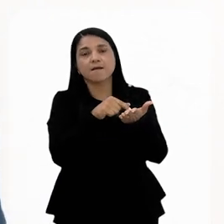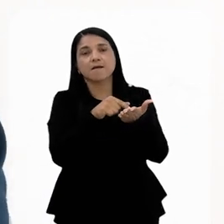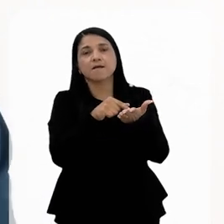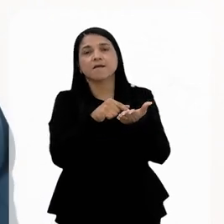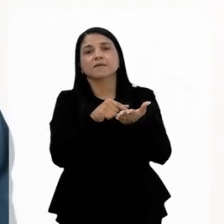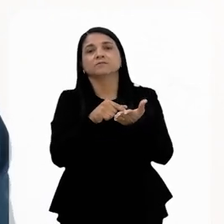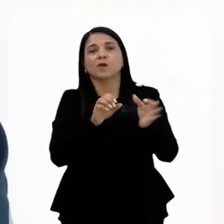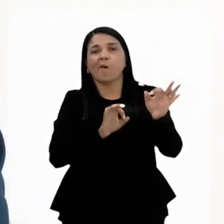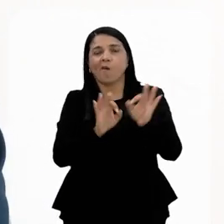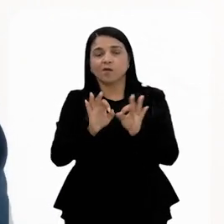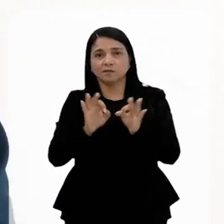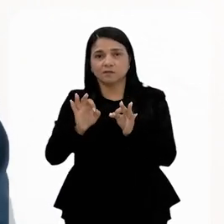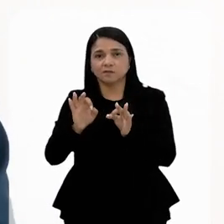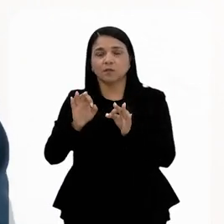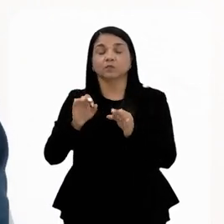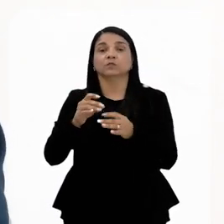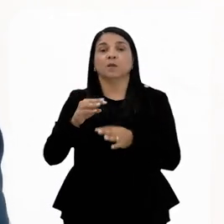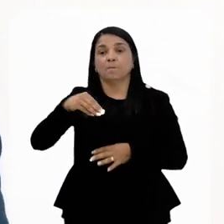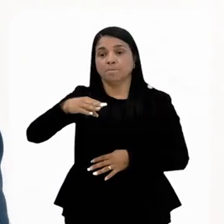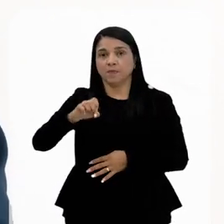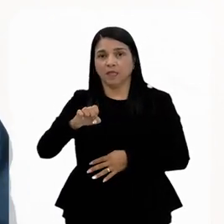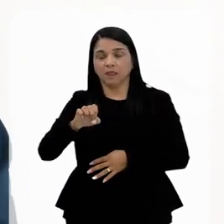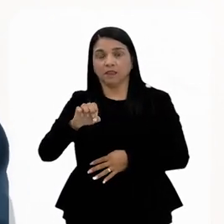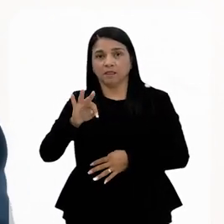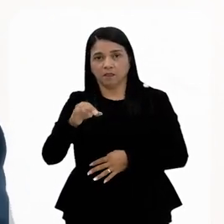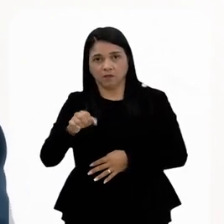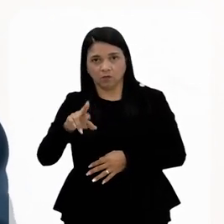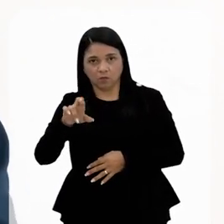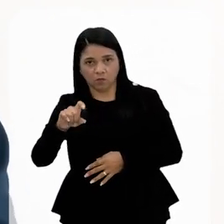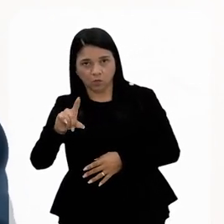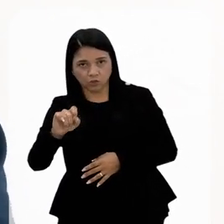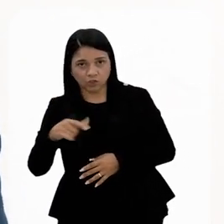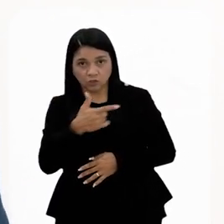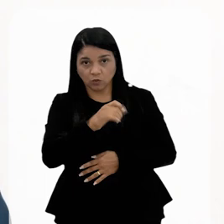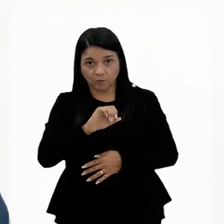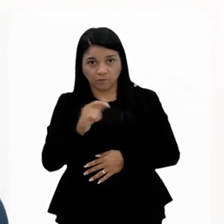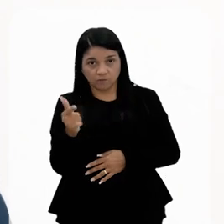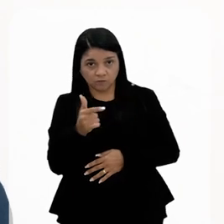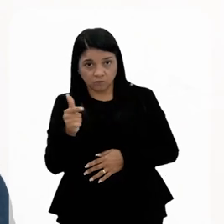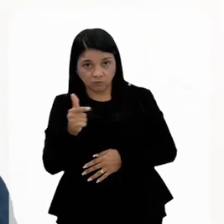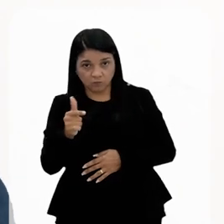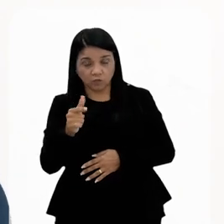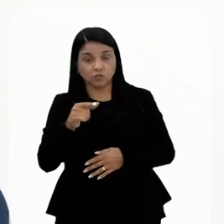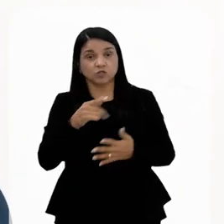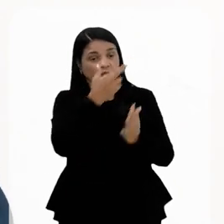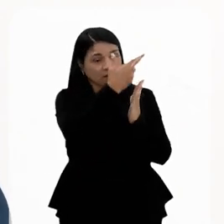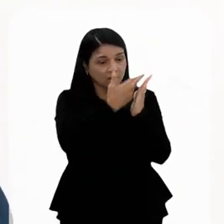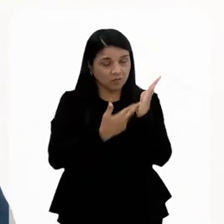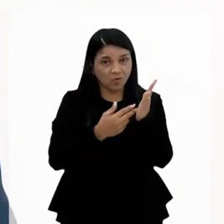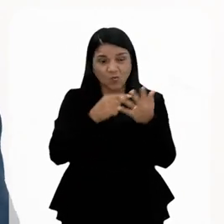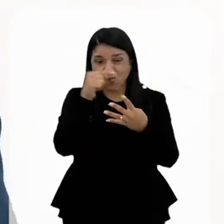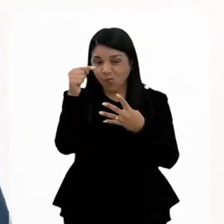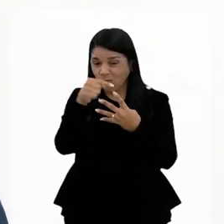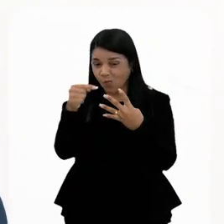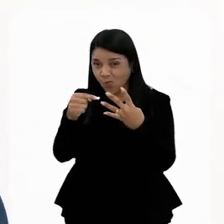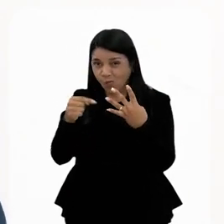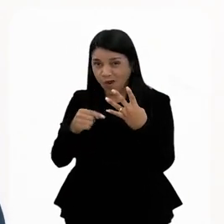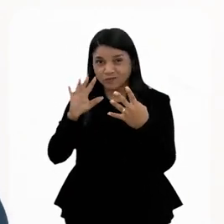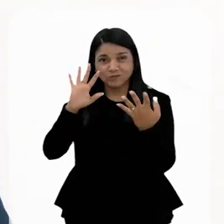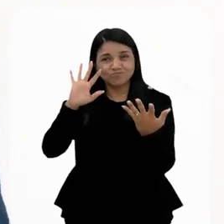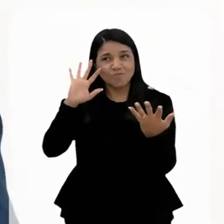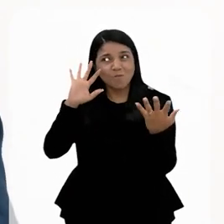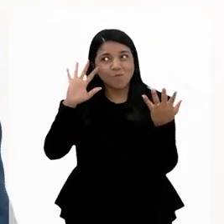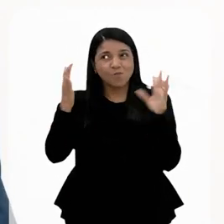Organização Meteorológica Mundial, em 2022, num relatório em que apontou quatro indicadores-chave para